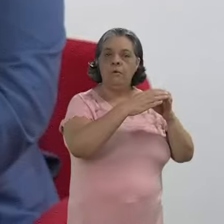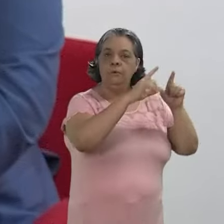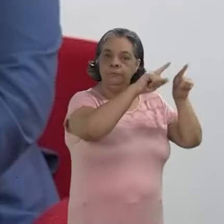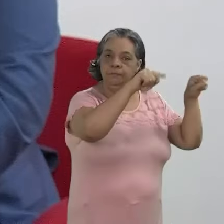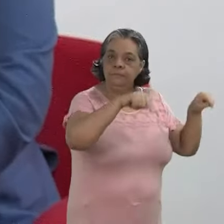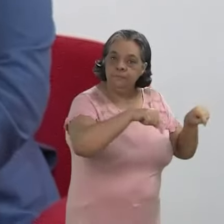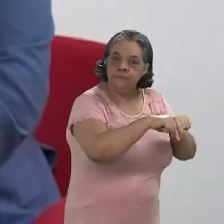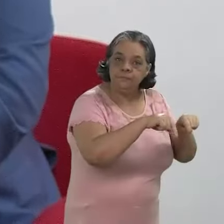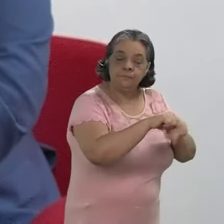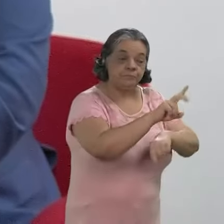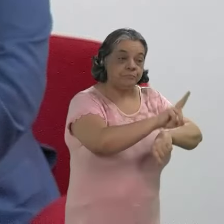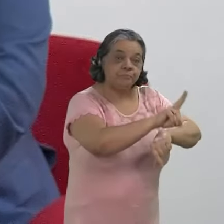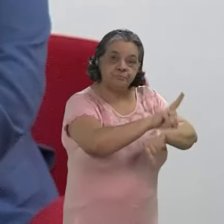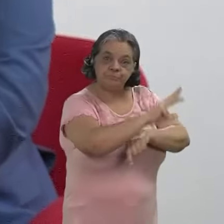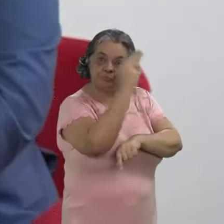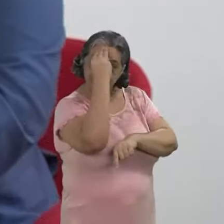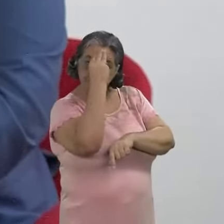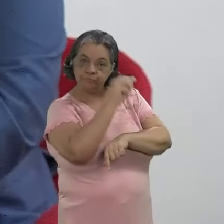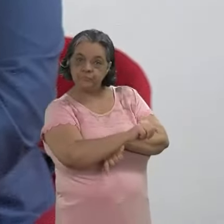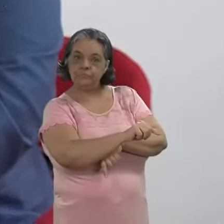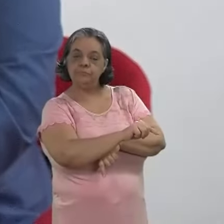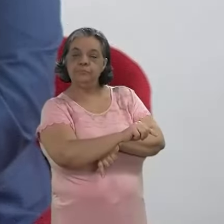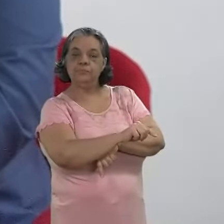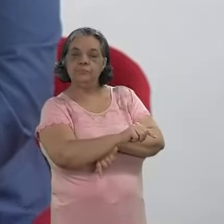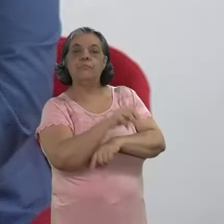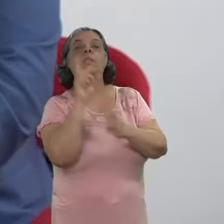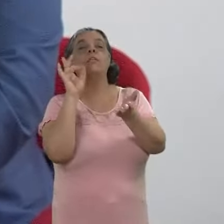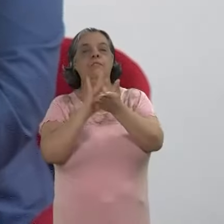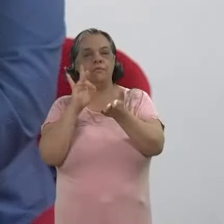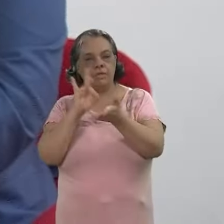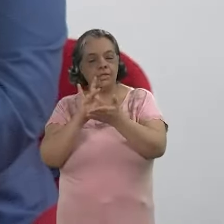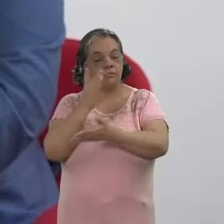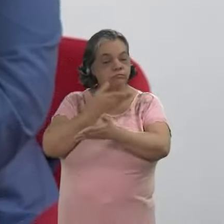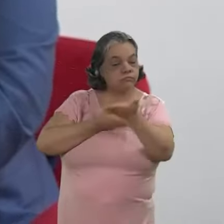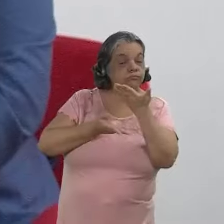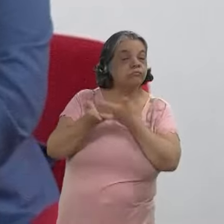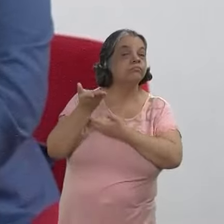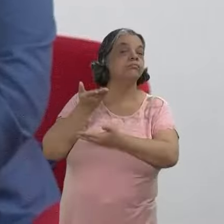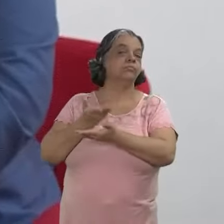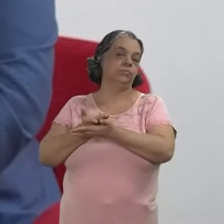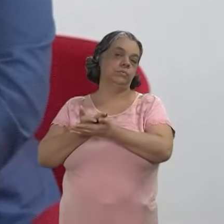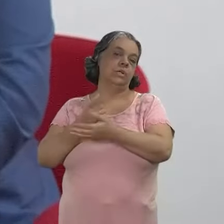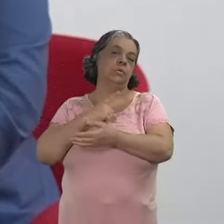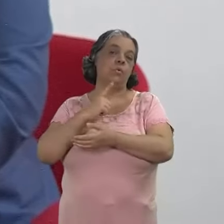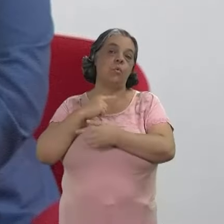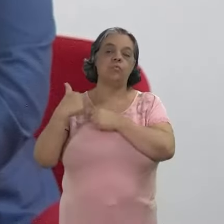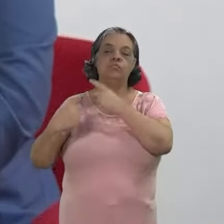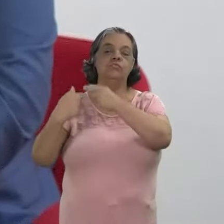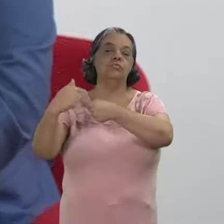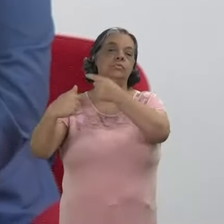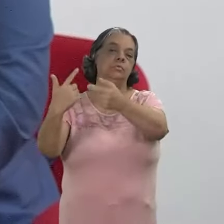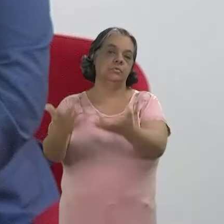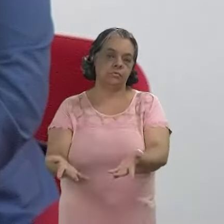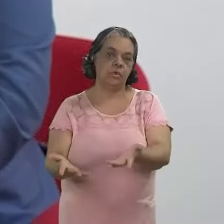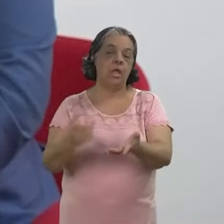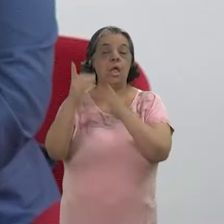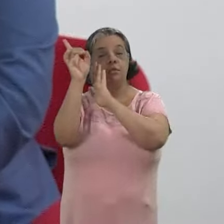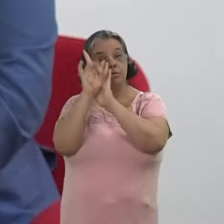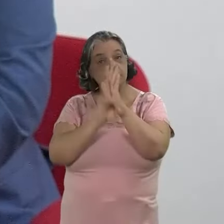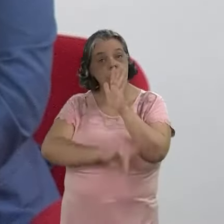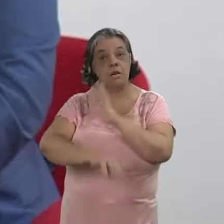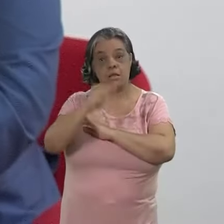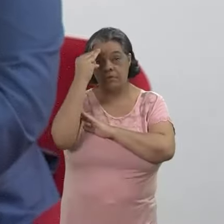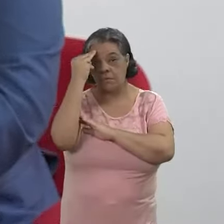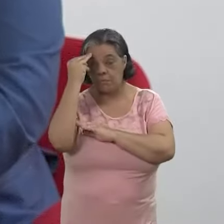quando você tem espaços que preservam a memória, na verdade, nós estamos dialogando com gerações, né? Porque